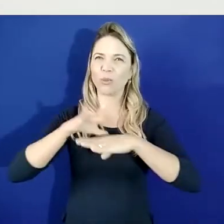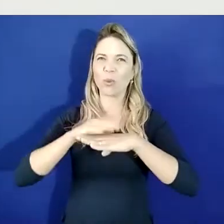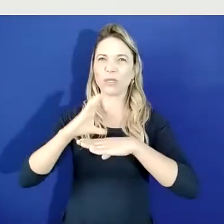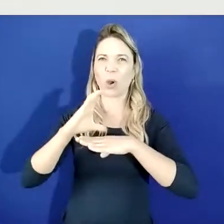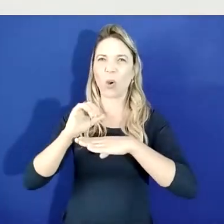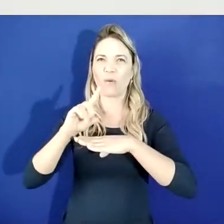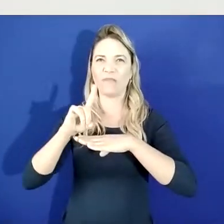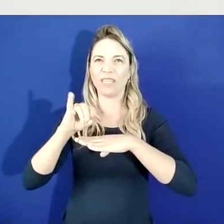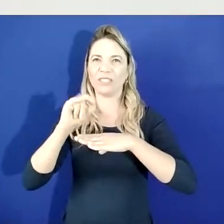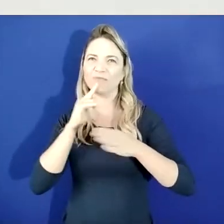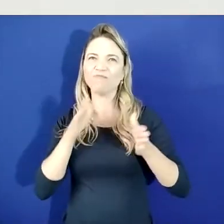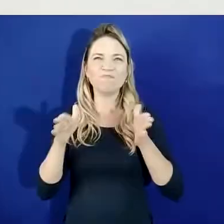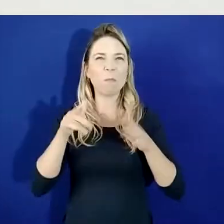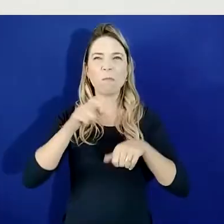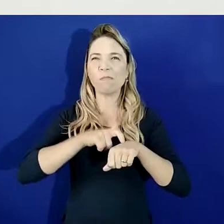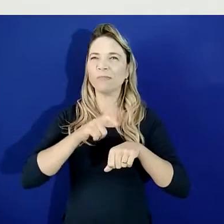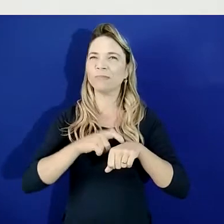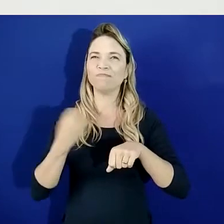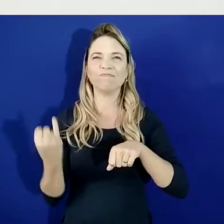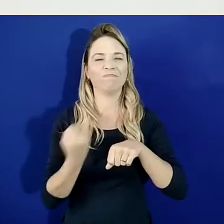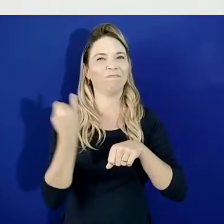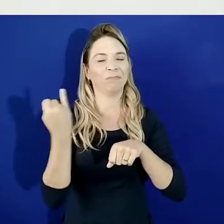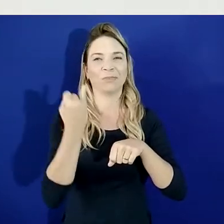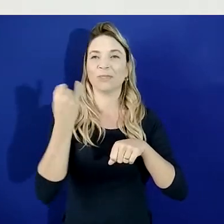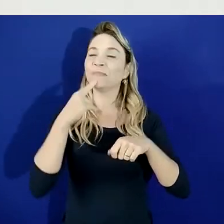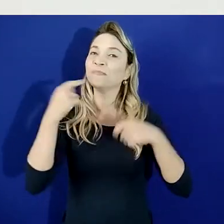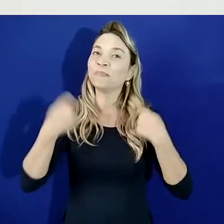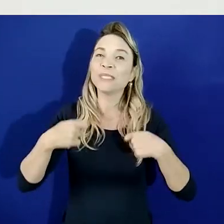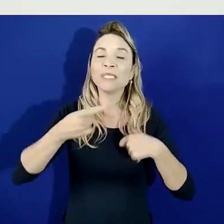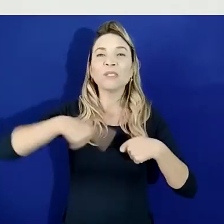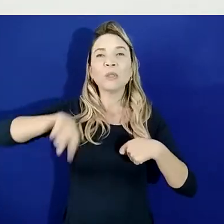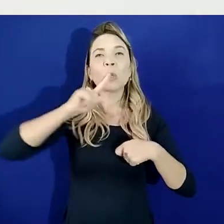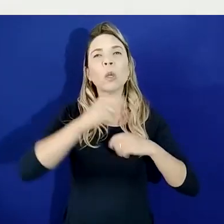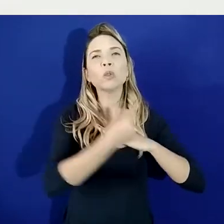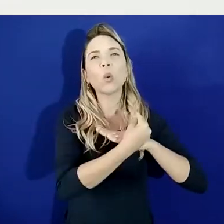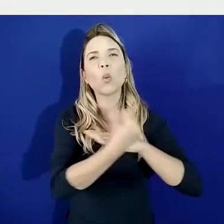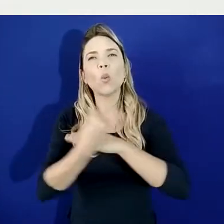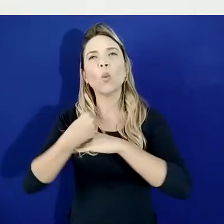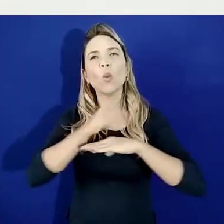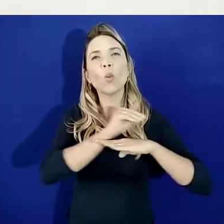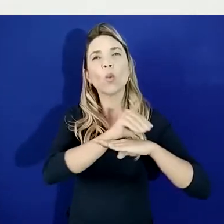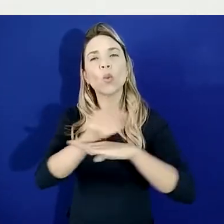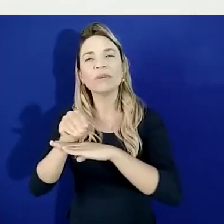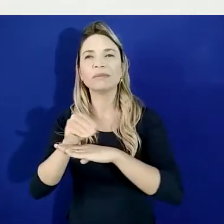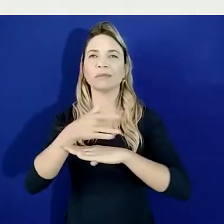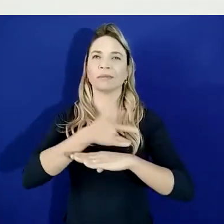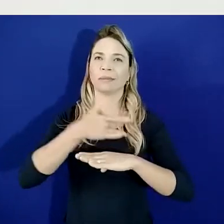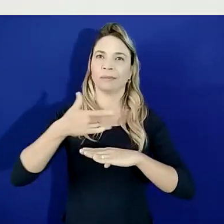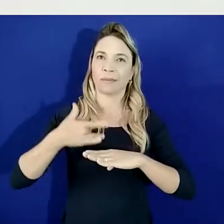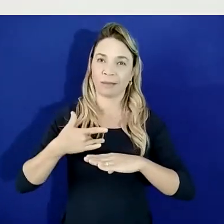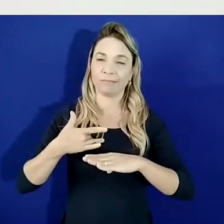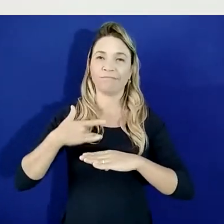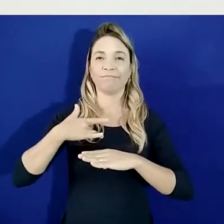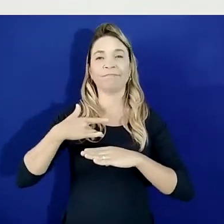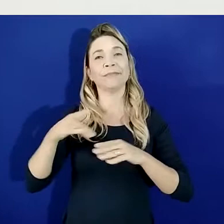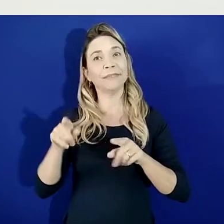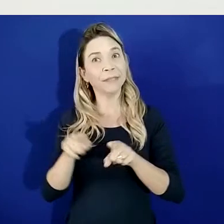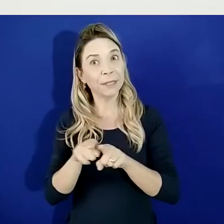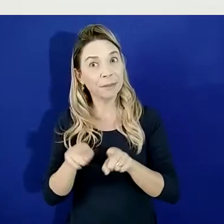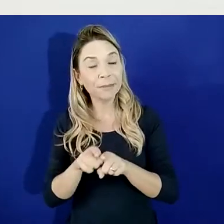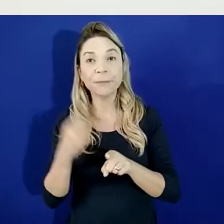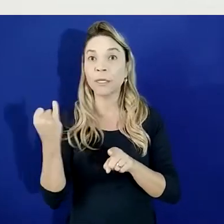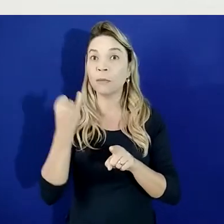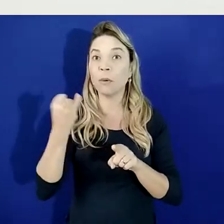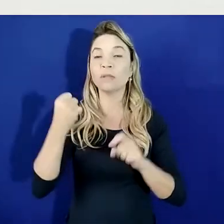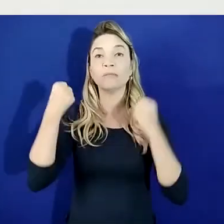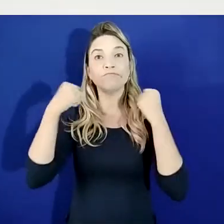-19, é necessário tomarmos todos os cuidados com a nossa saúde e, inclusive, realizar